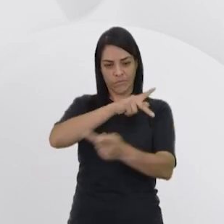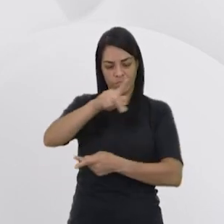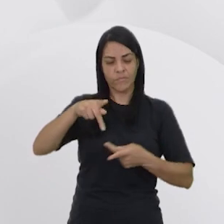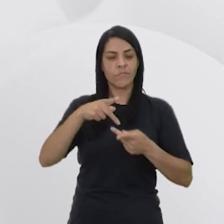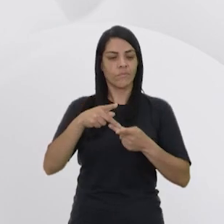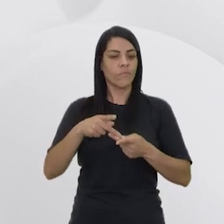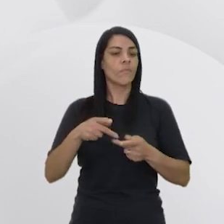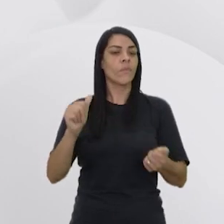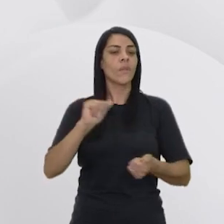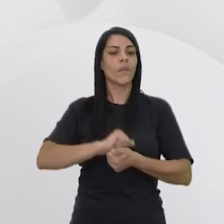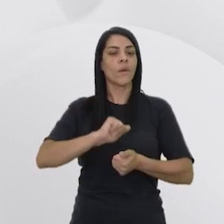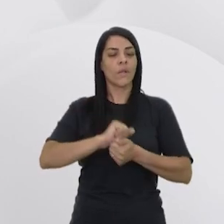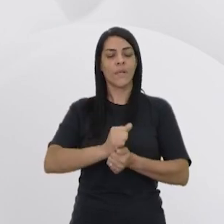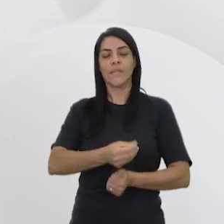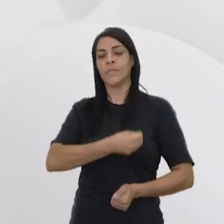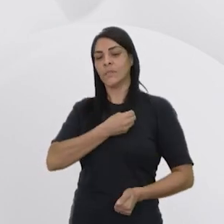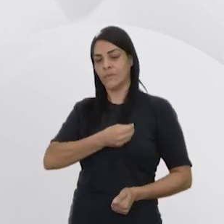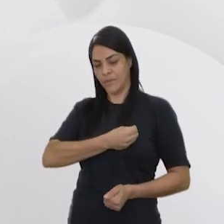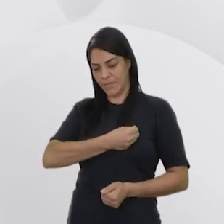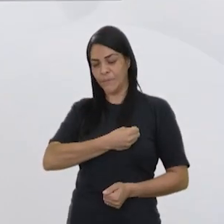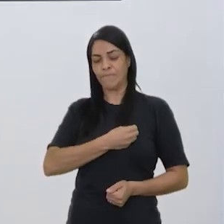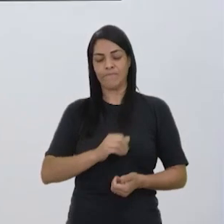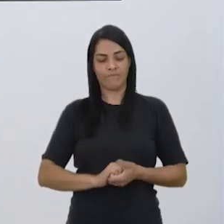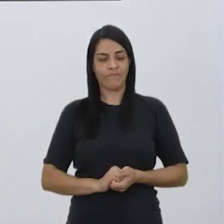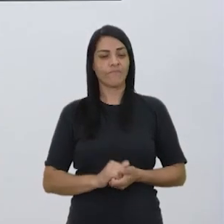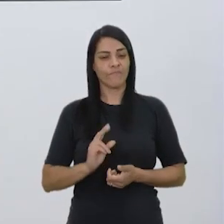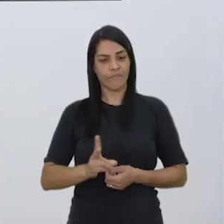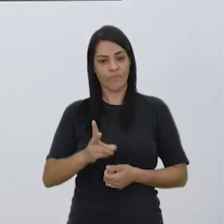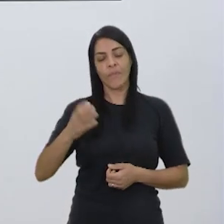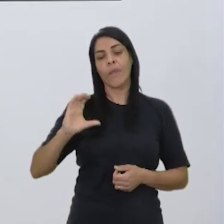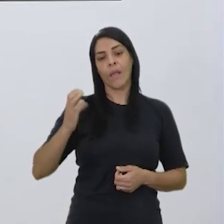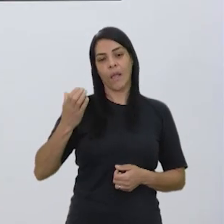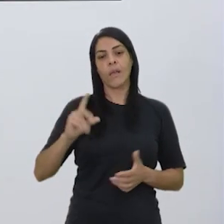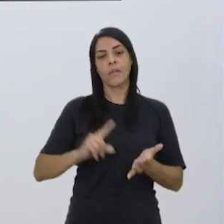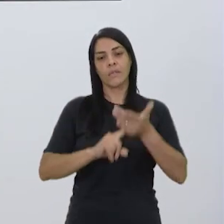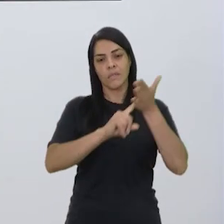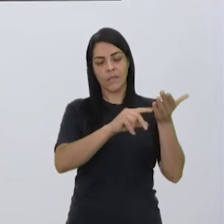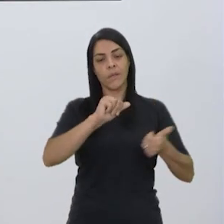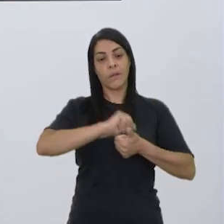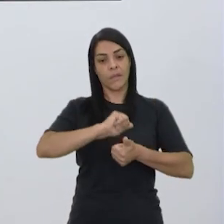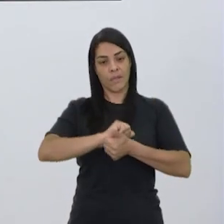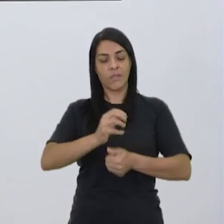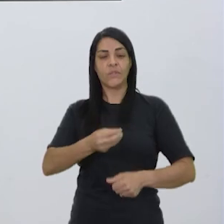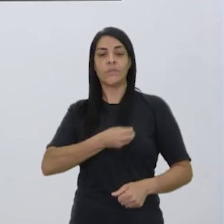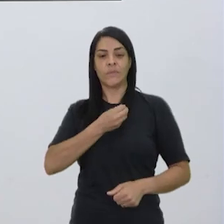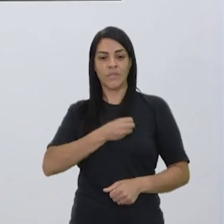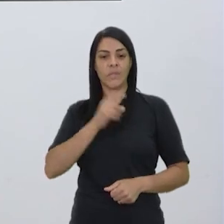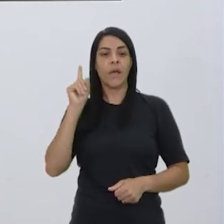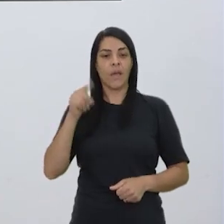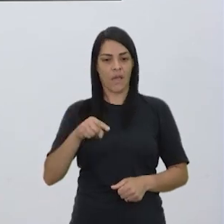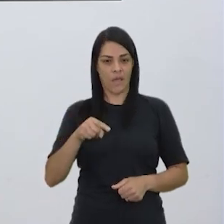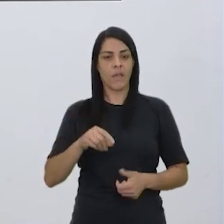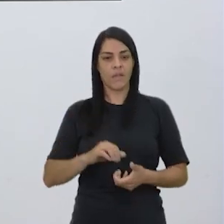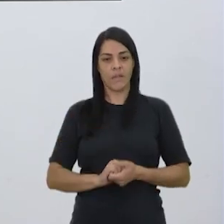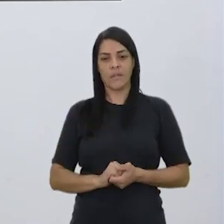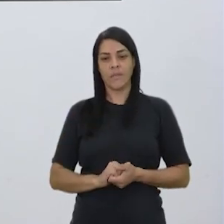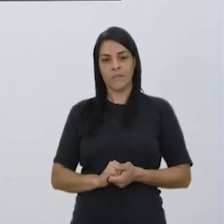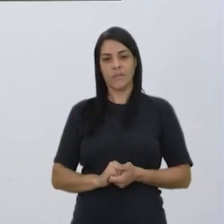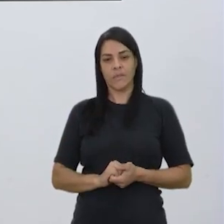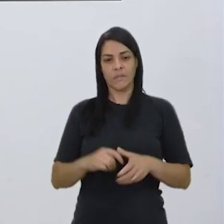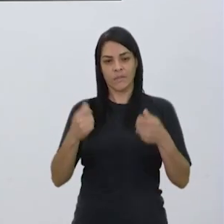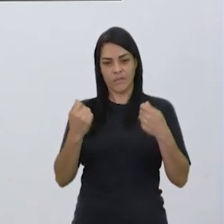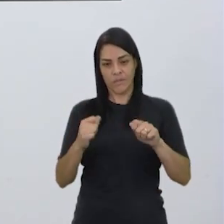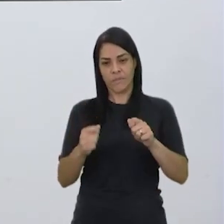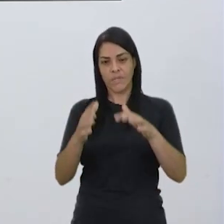qualidade de vida, tá? Então, sempre ciência, tecnologia e qualidade de vida. São termos que vão ficar latentes